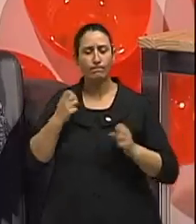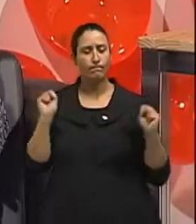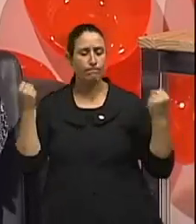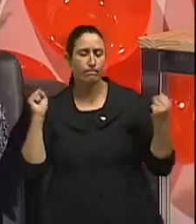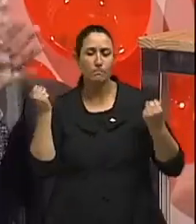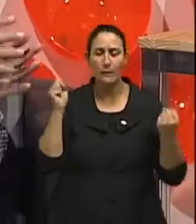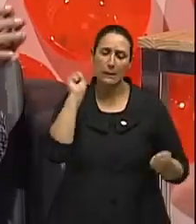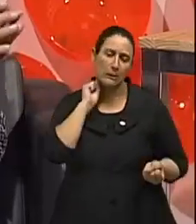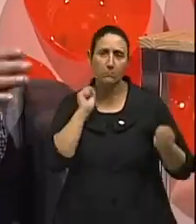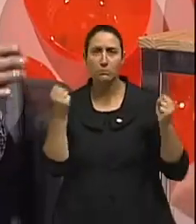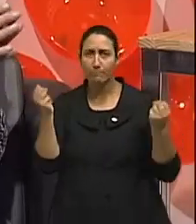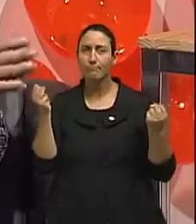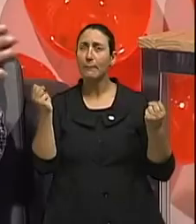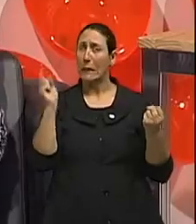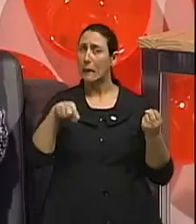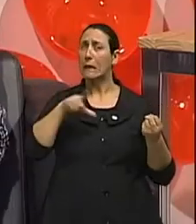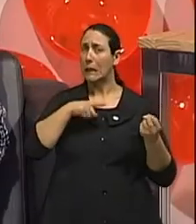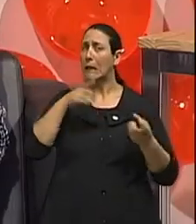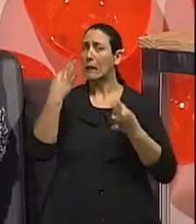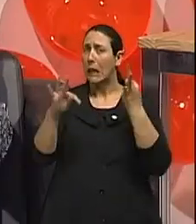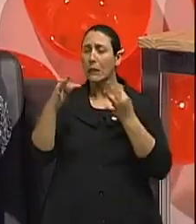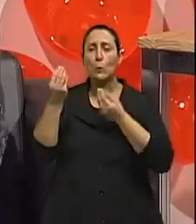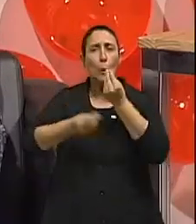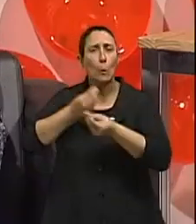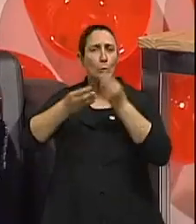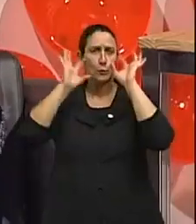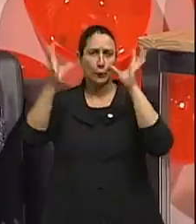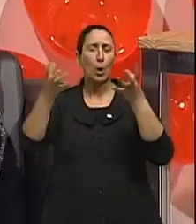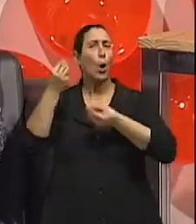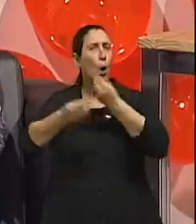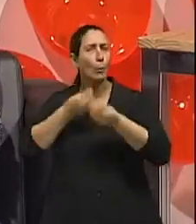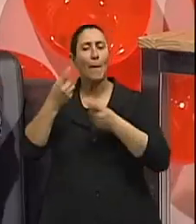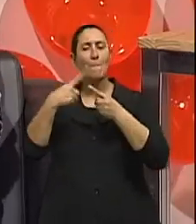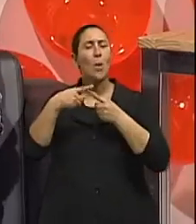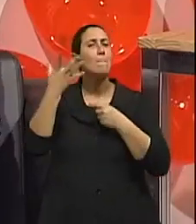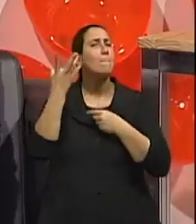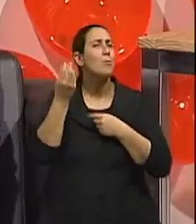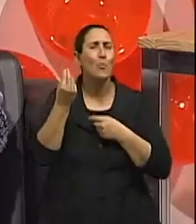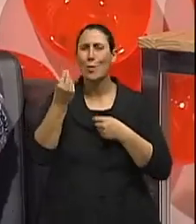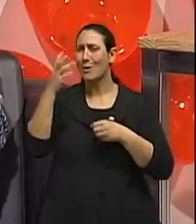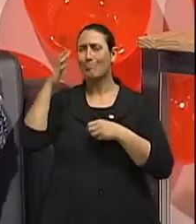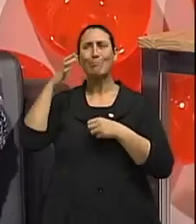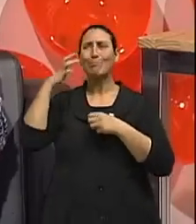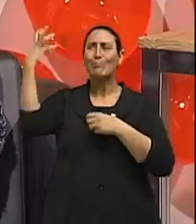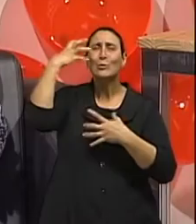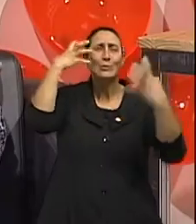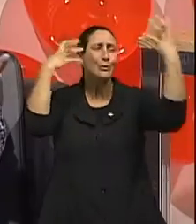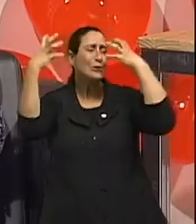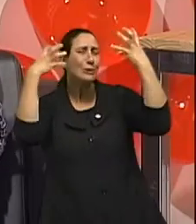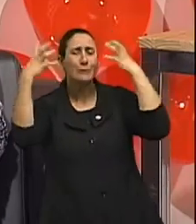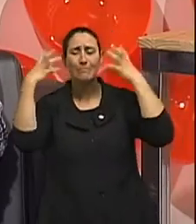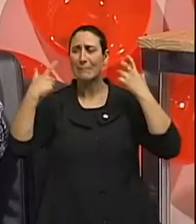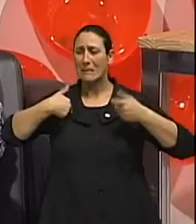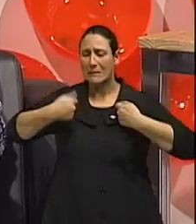Então, autoconhecimento e técnicas eficientes para lidar com o estresse, para lidar com as pressões e as pressões e as demandas são tantas no nosso dia a dia que